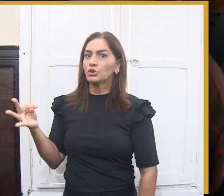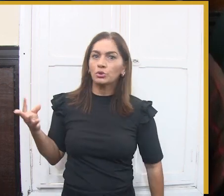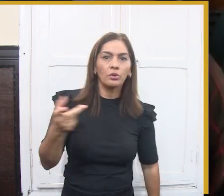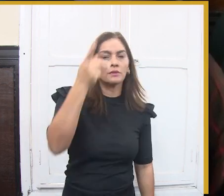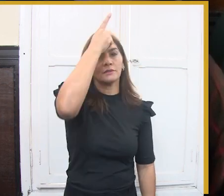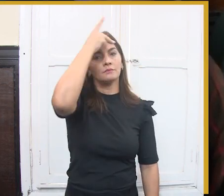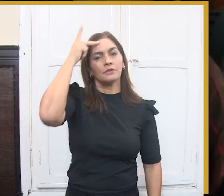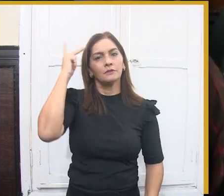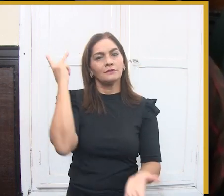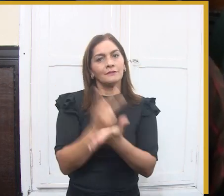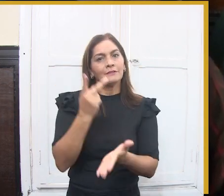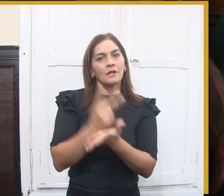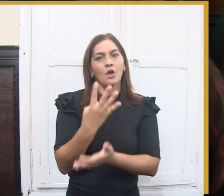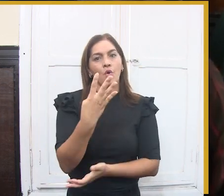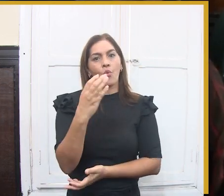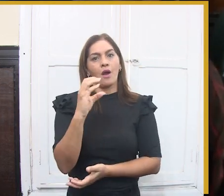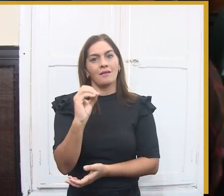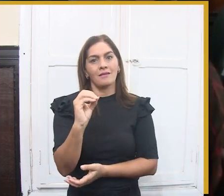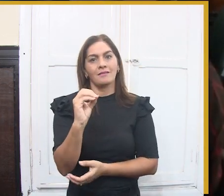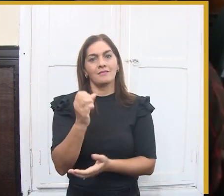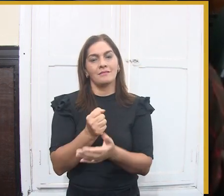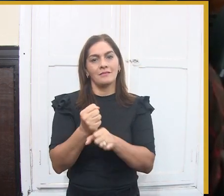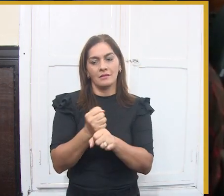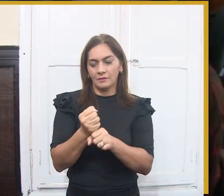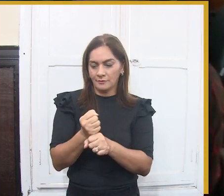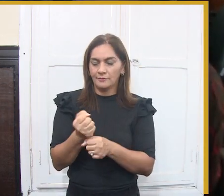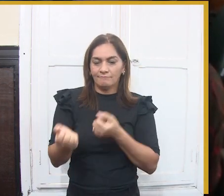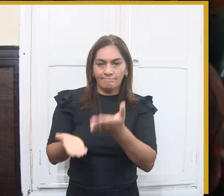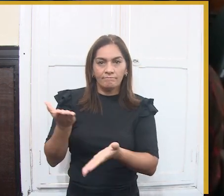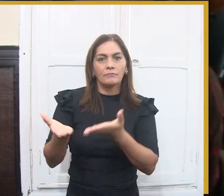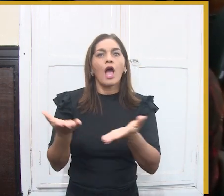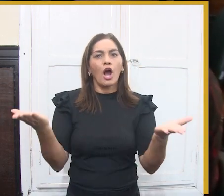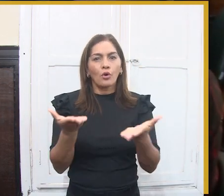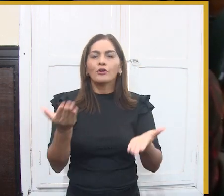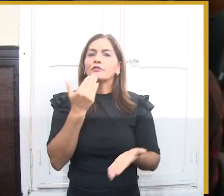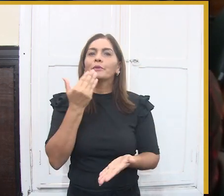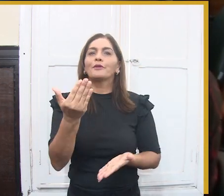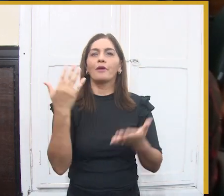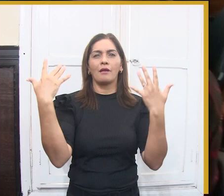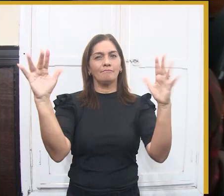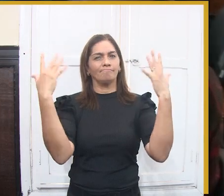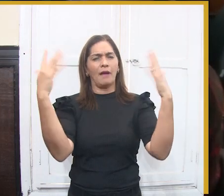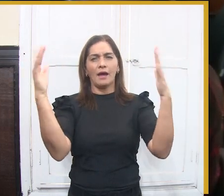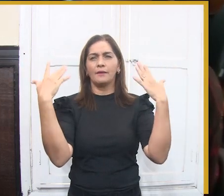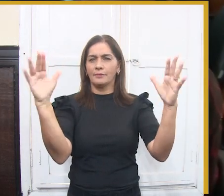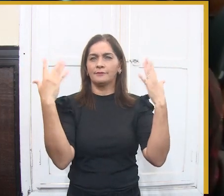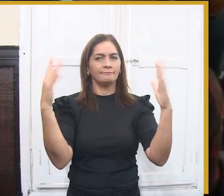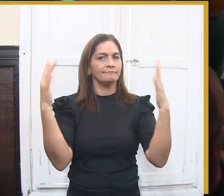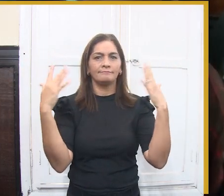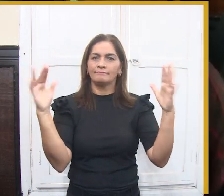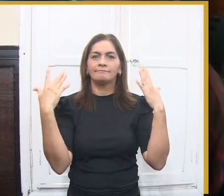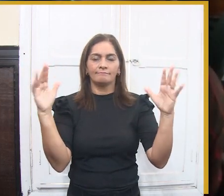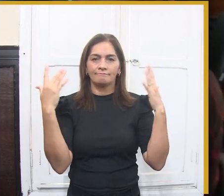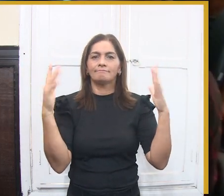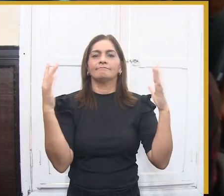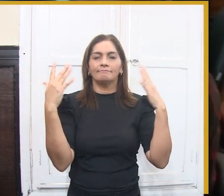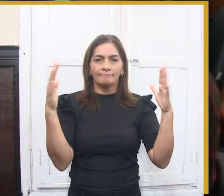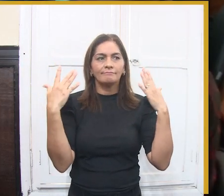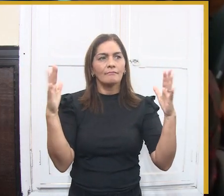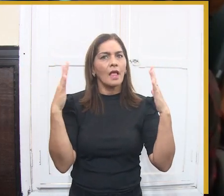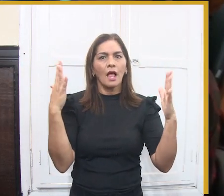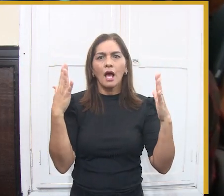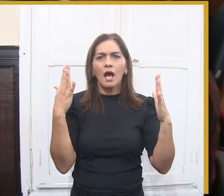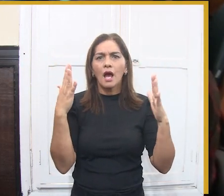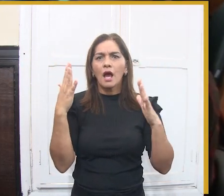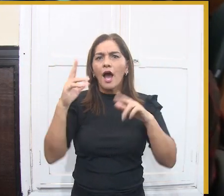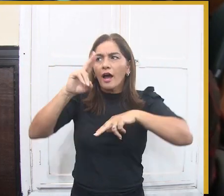de todos os empresários, de todos os agentes de limpeza, de todos os músicos, de todos os seguranças, de